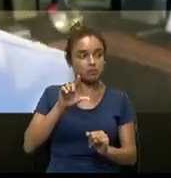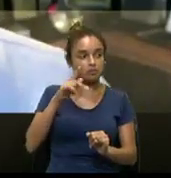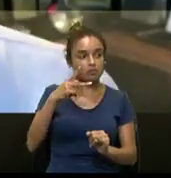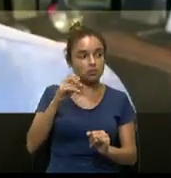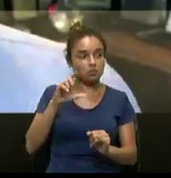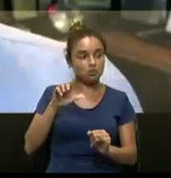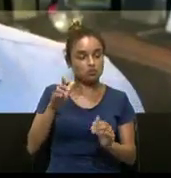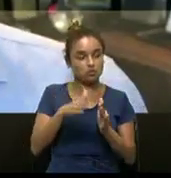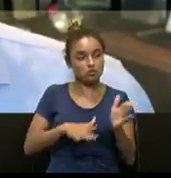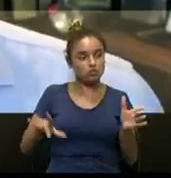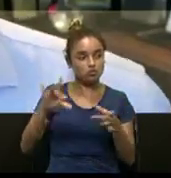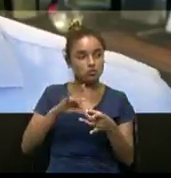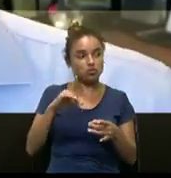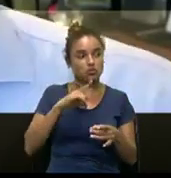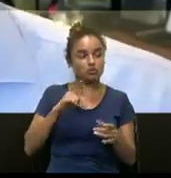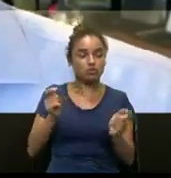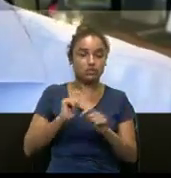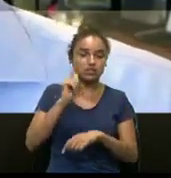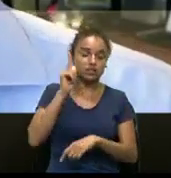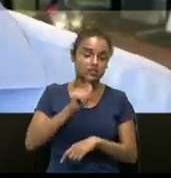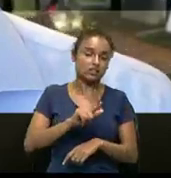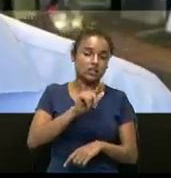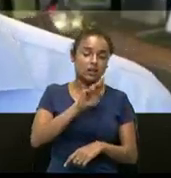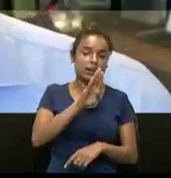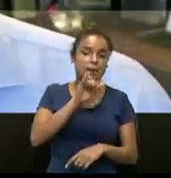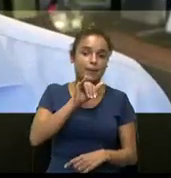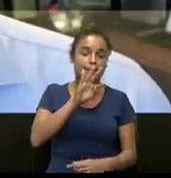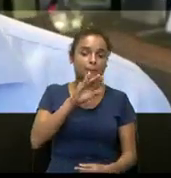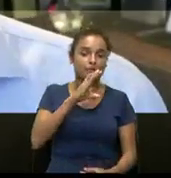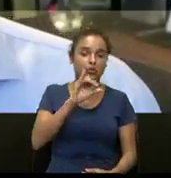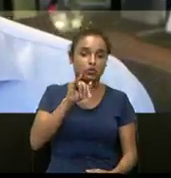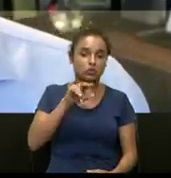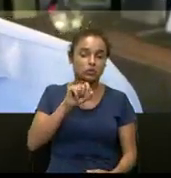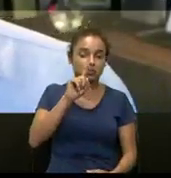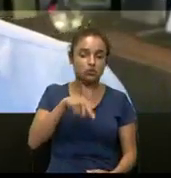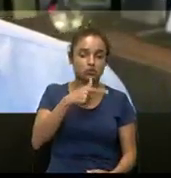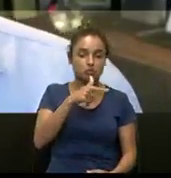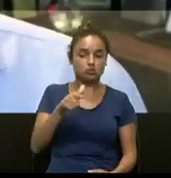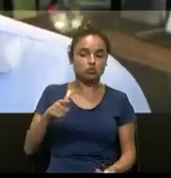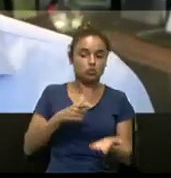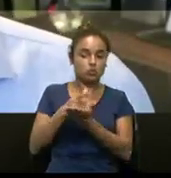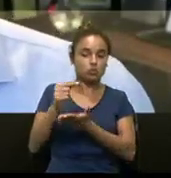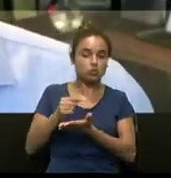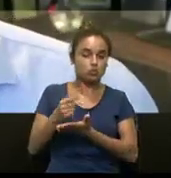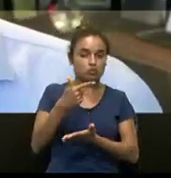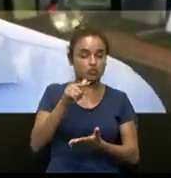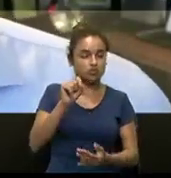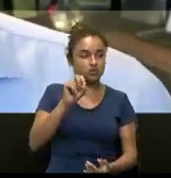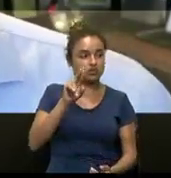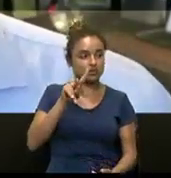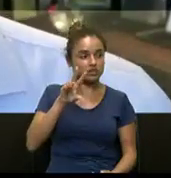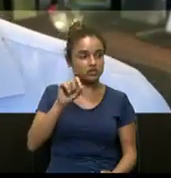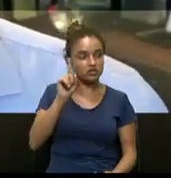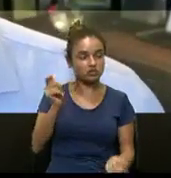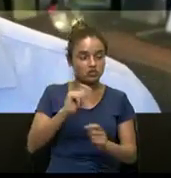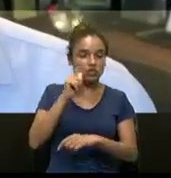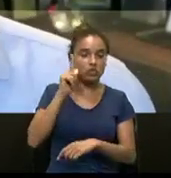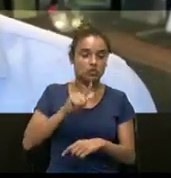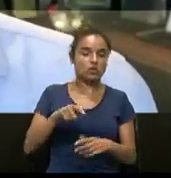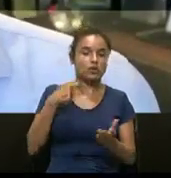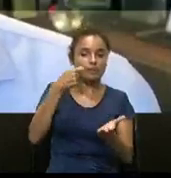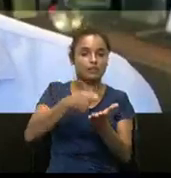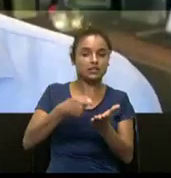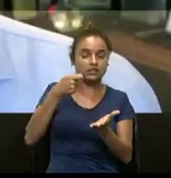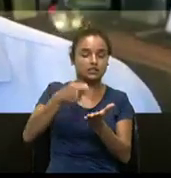Bitcoins, você passa a ter Bitcoins para comprar outras coisas, outros serviços através de mecanismos que também permitam o pagamento de